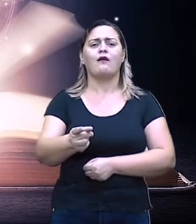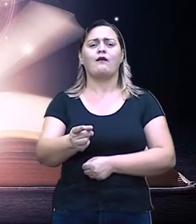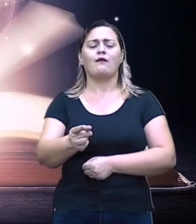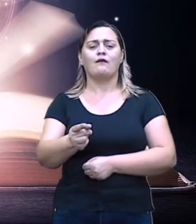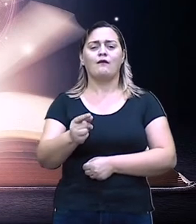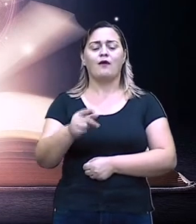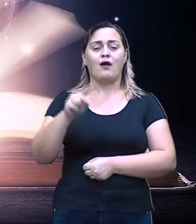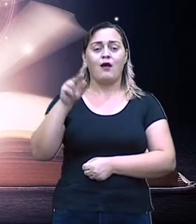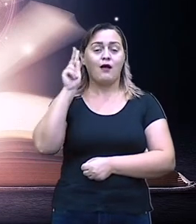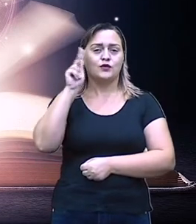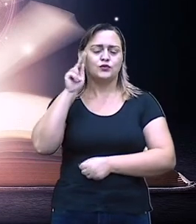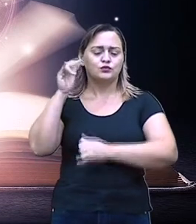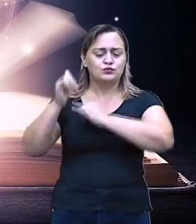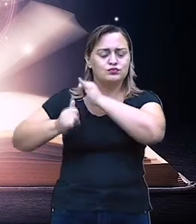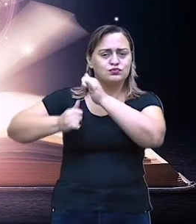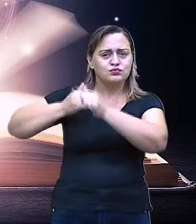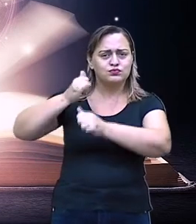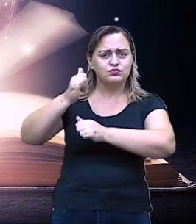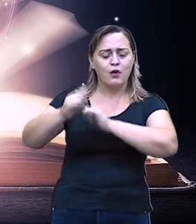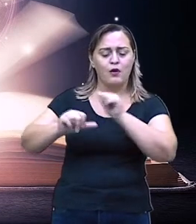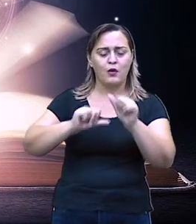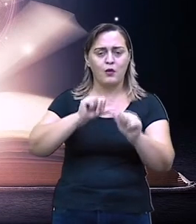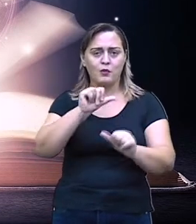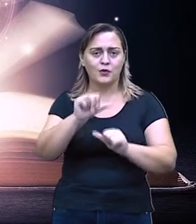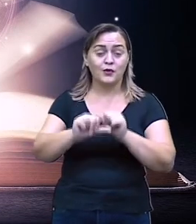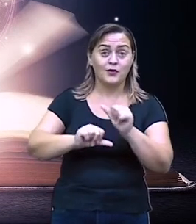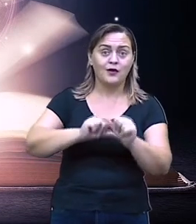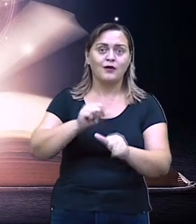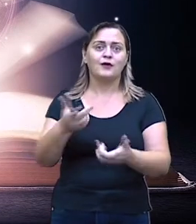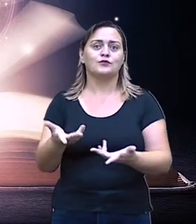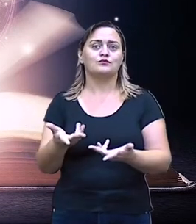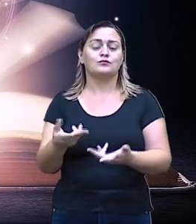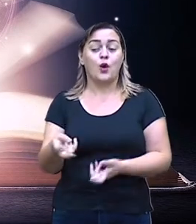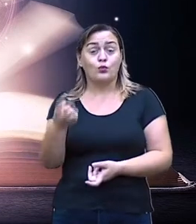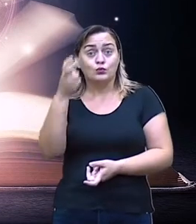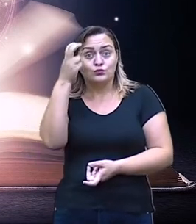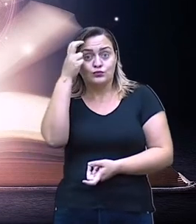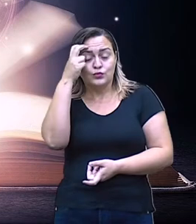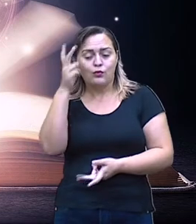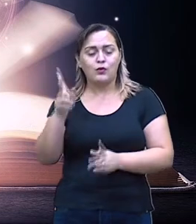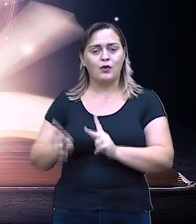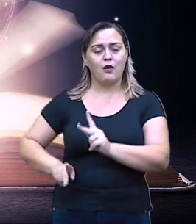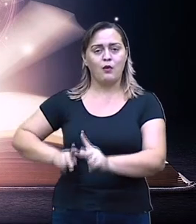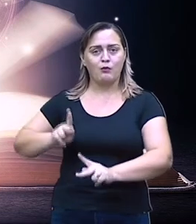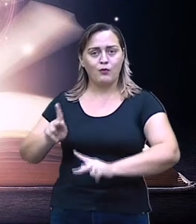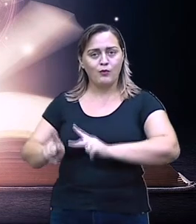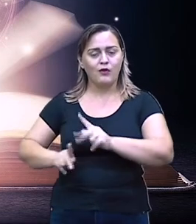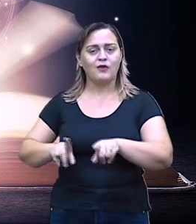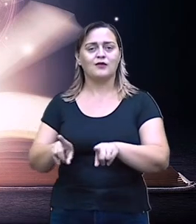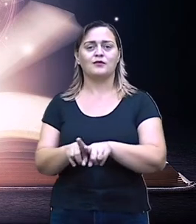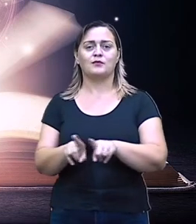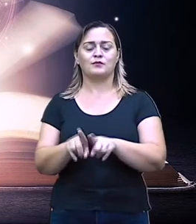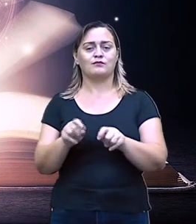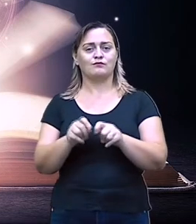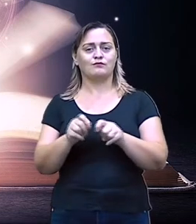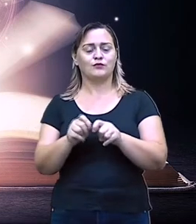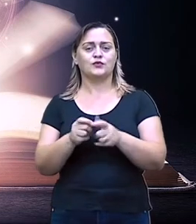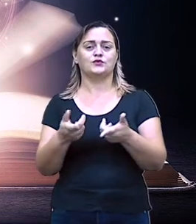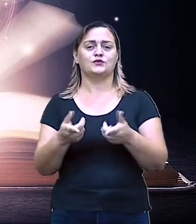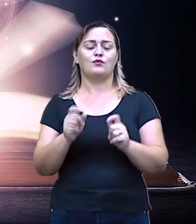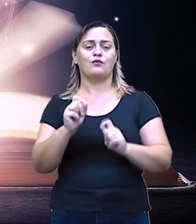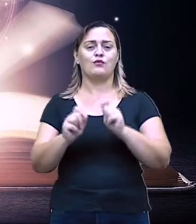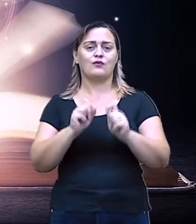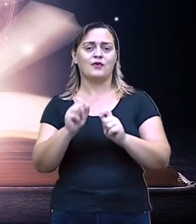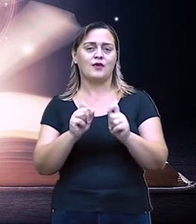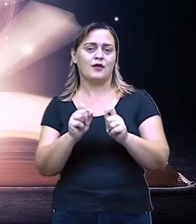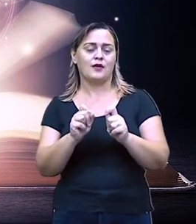aumentando, né? E a cultura e a tradição popular entram e tomam aí, tornam aí as descrições